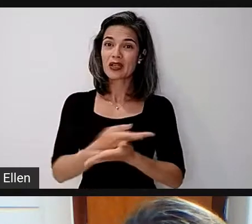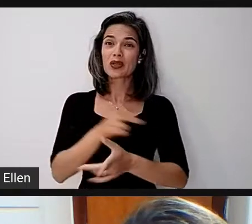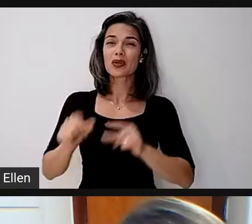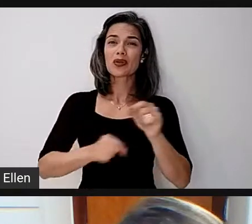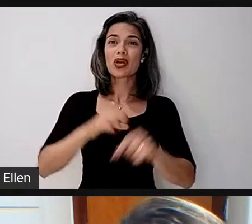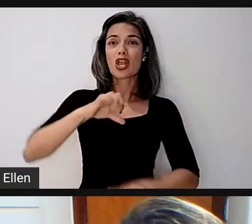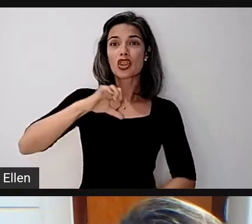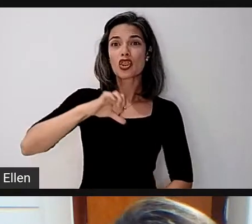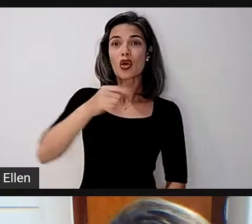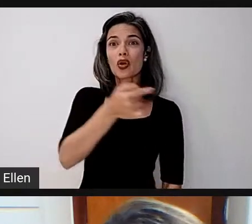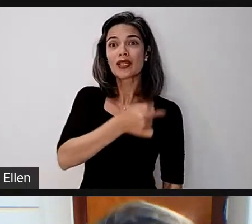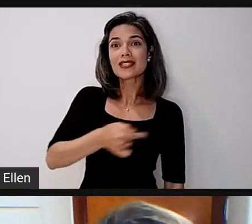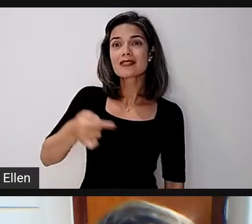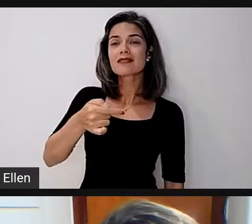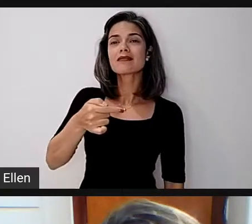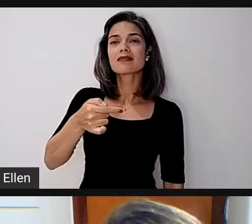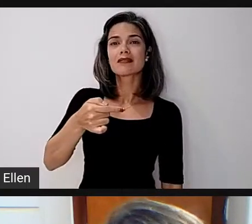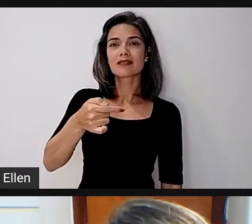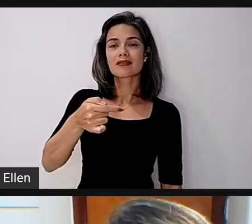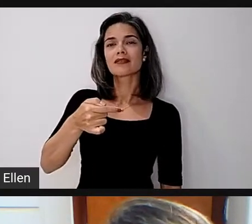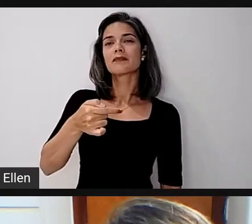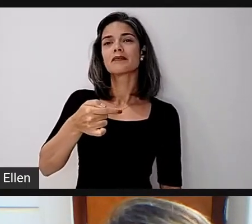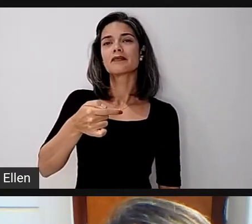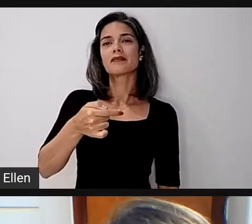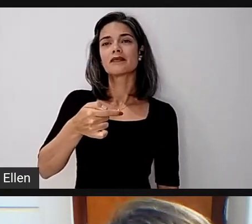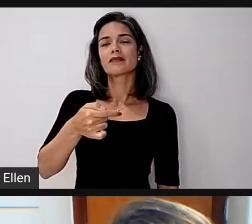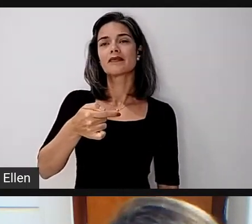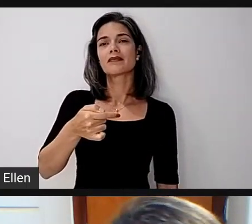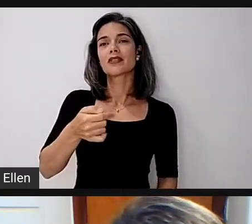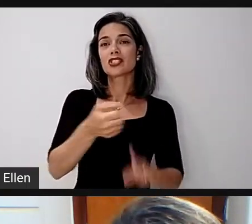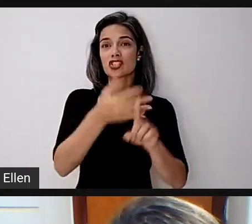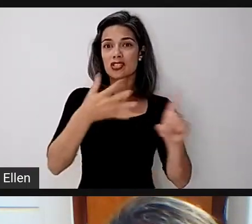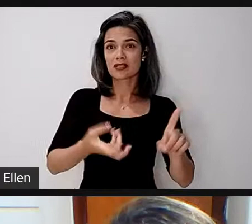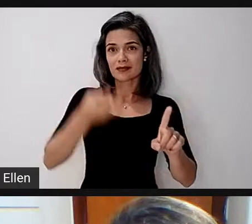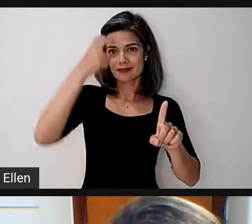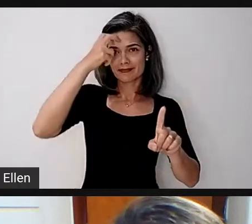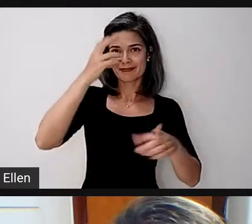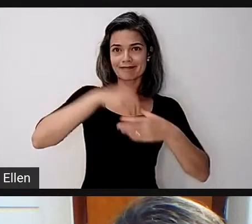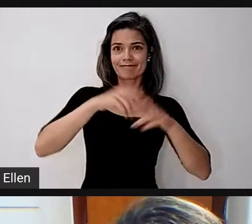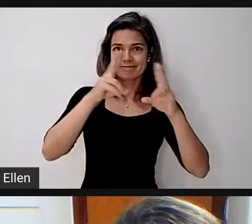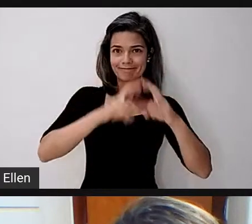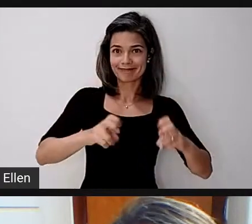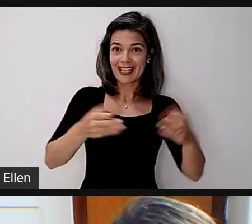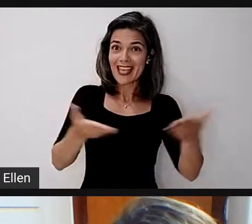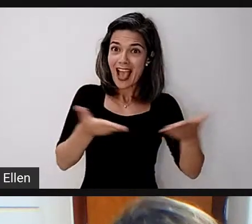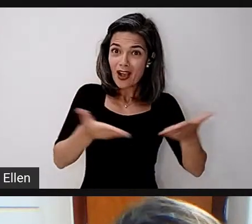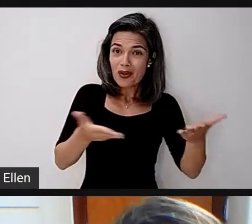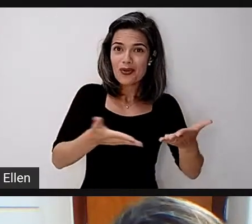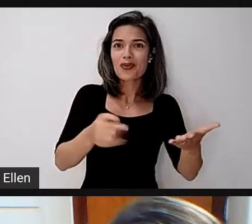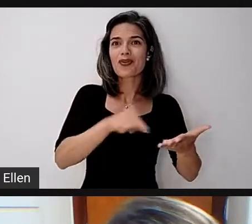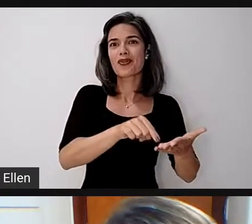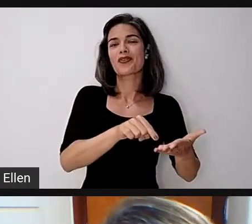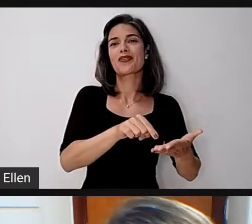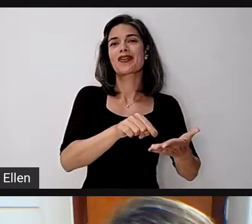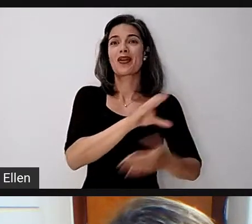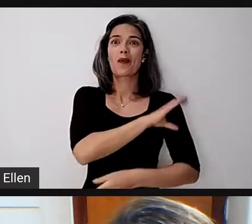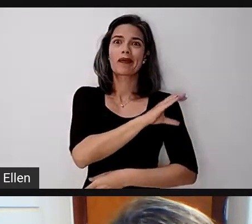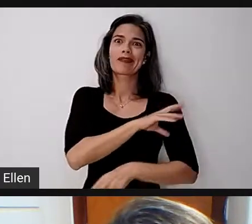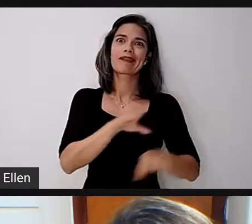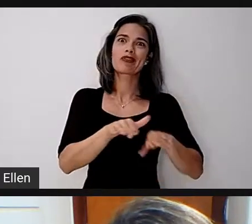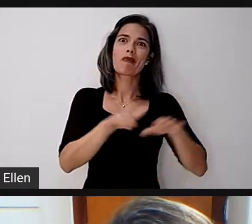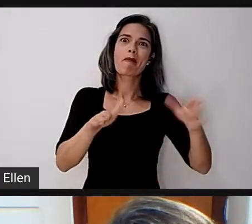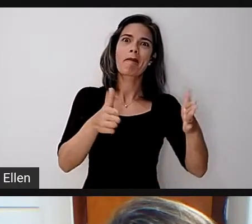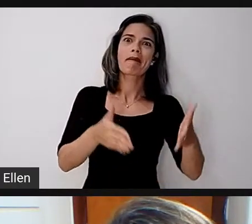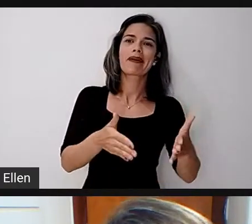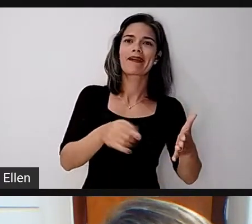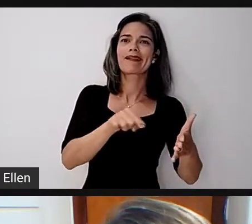semana, nona jornada de extensão e cultura na URSS. E ele, nesse momento, está coordenando uma mesa, né? Que trata